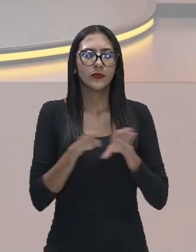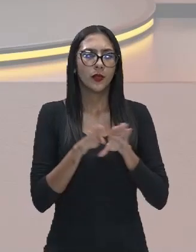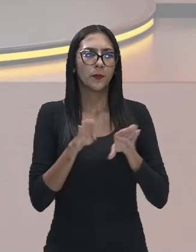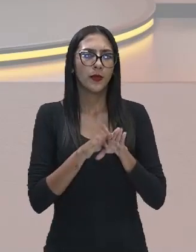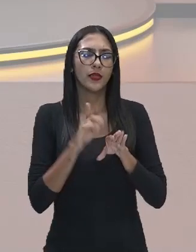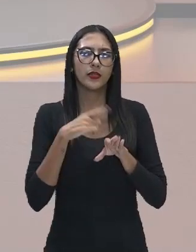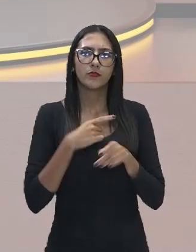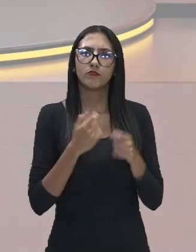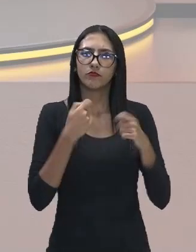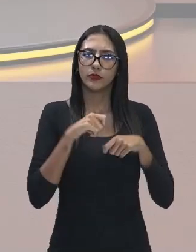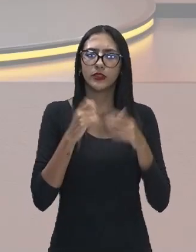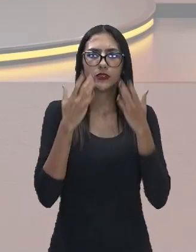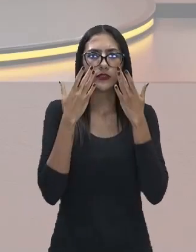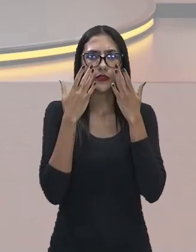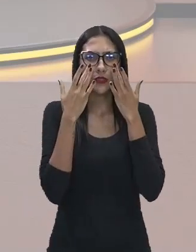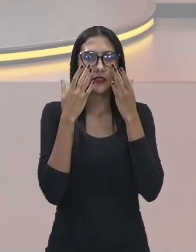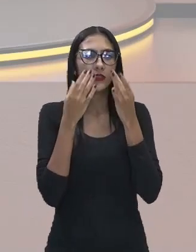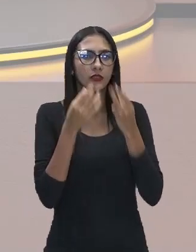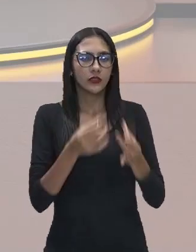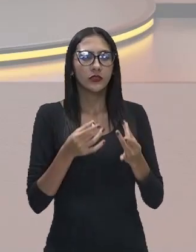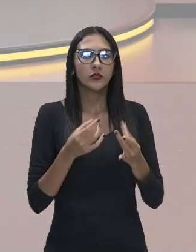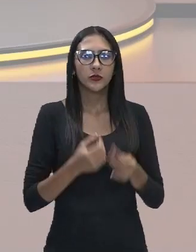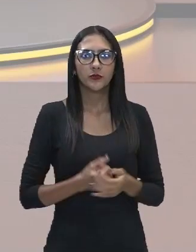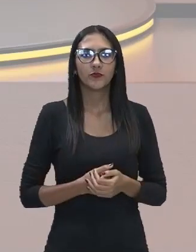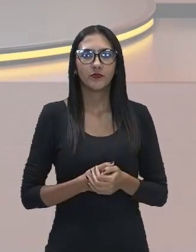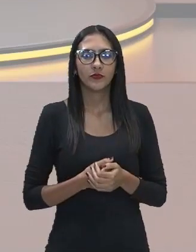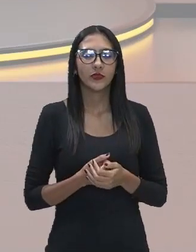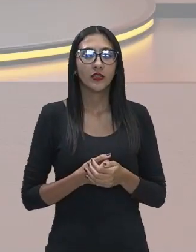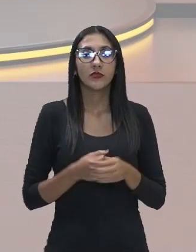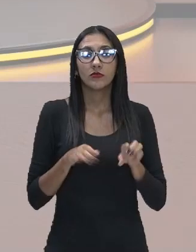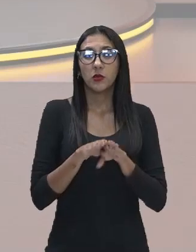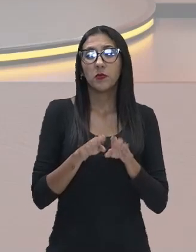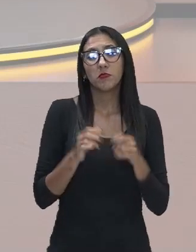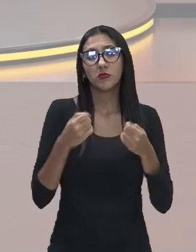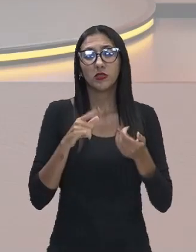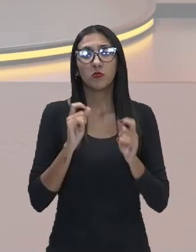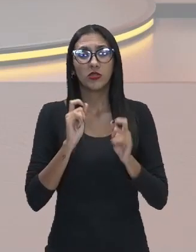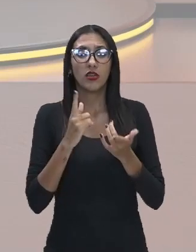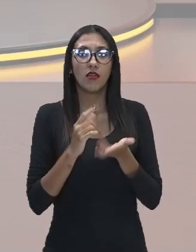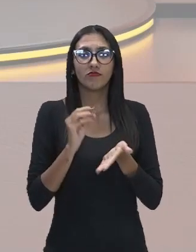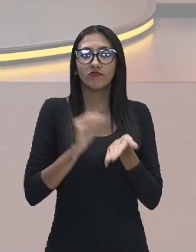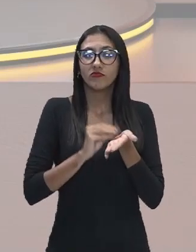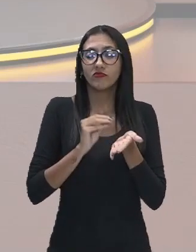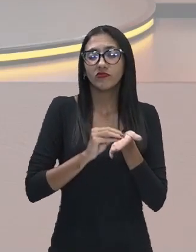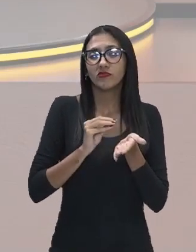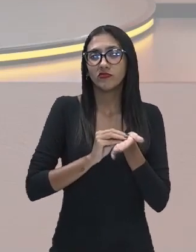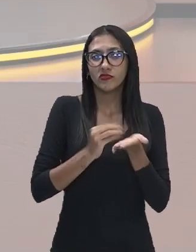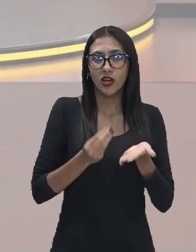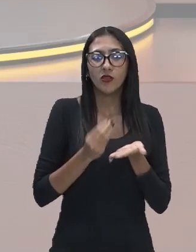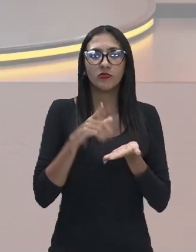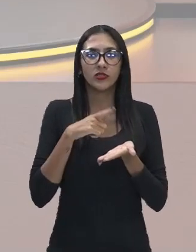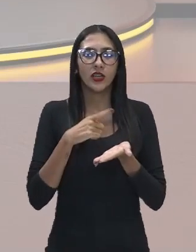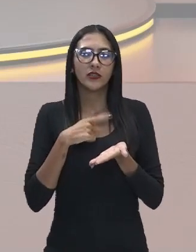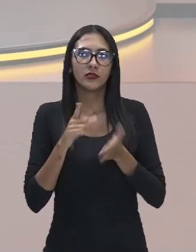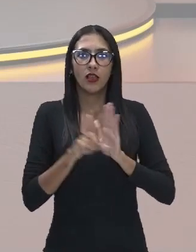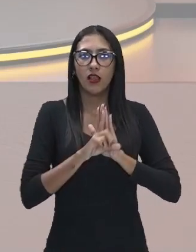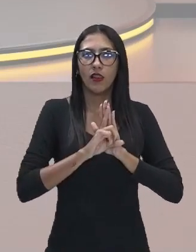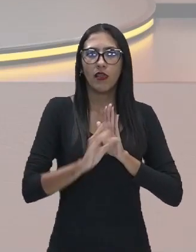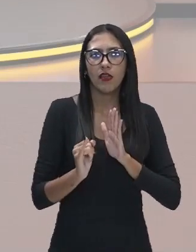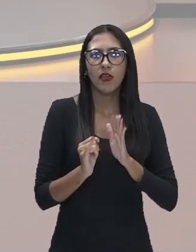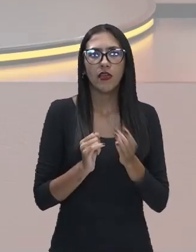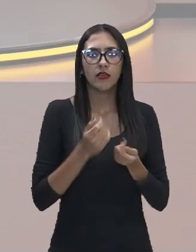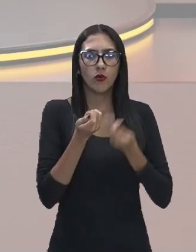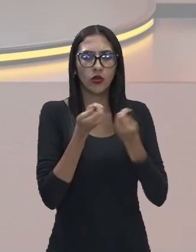serem observados e são assim carentes de que se criem as devidas leis as devidas